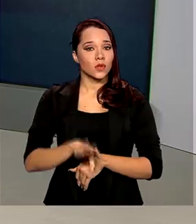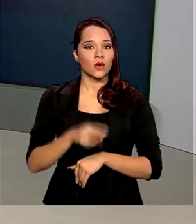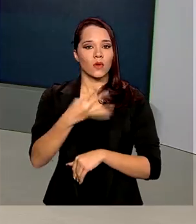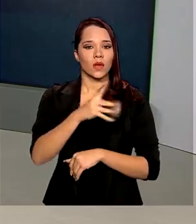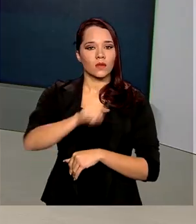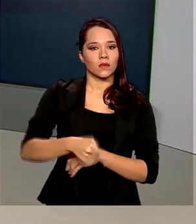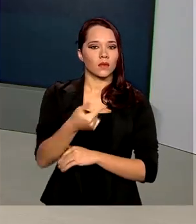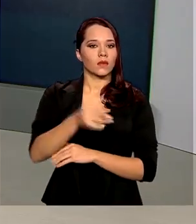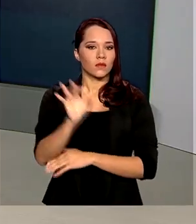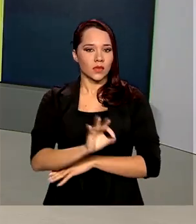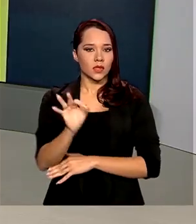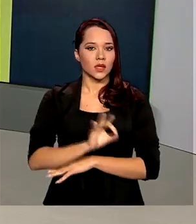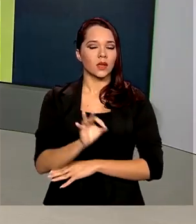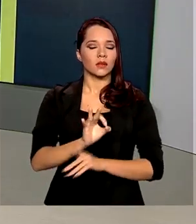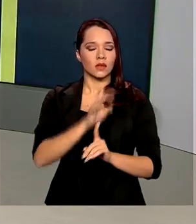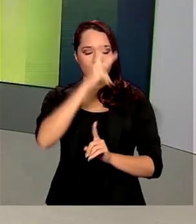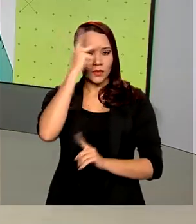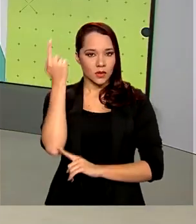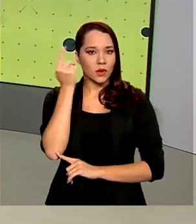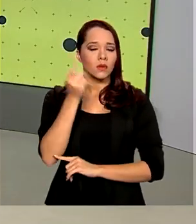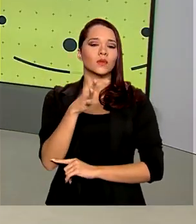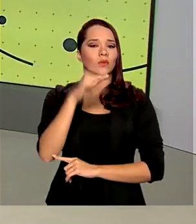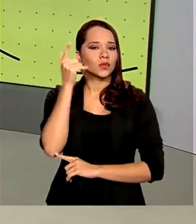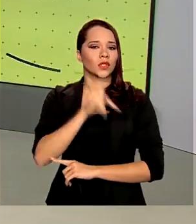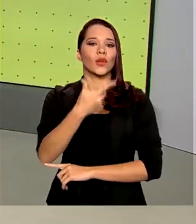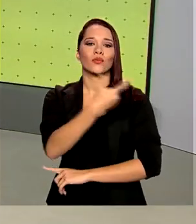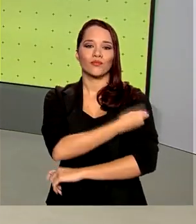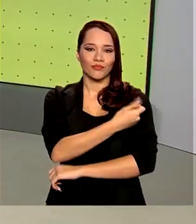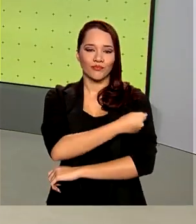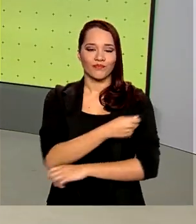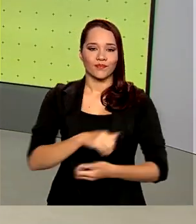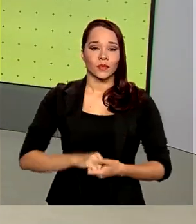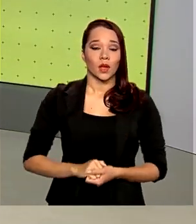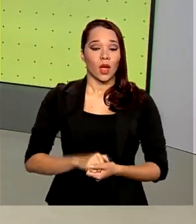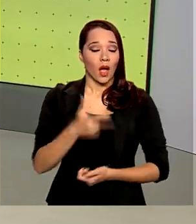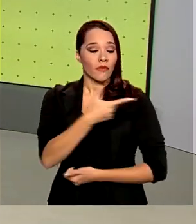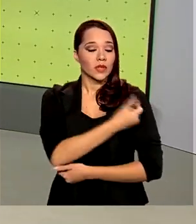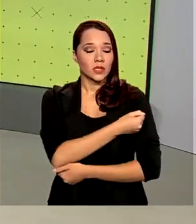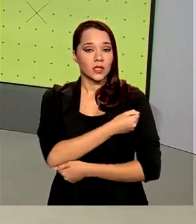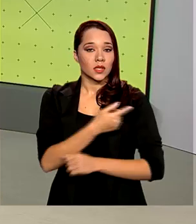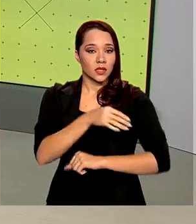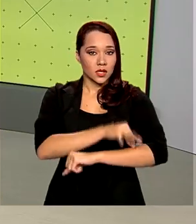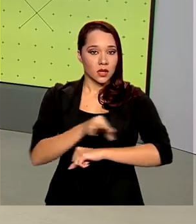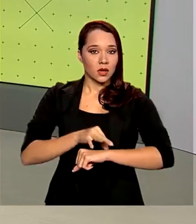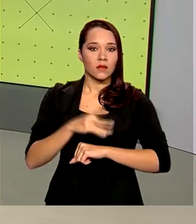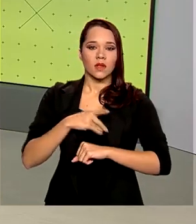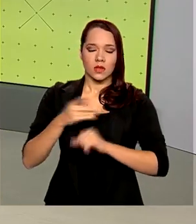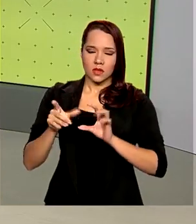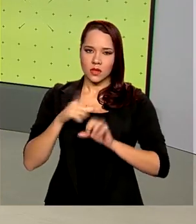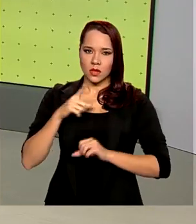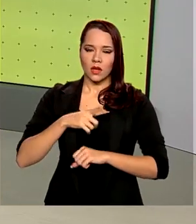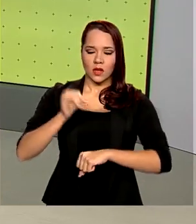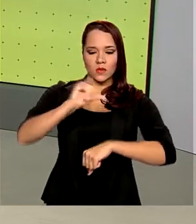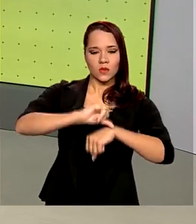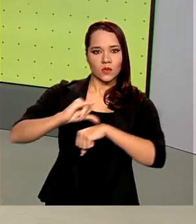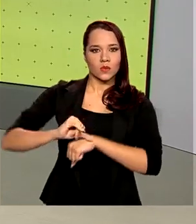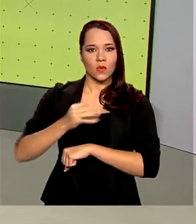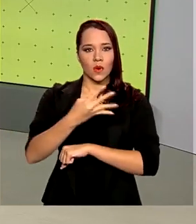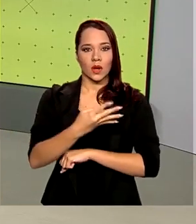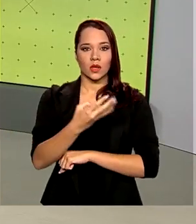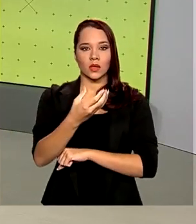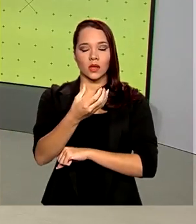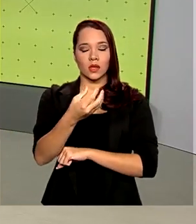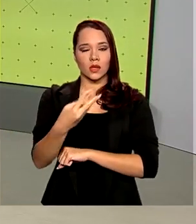,2% do público-alvo foi imunizado. A vacina contra o sarampo está disponível nos 43 mil postos de